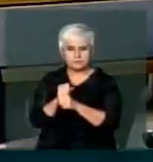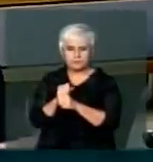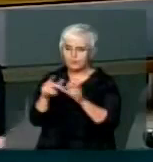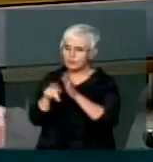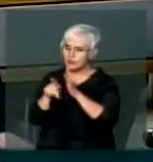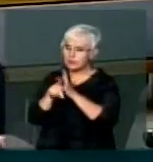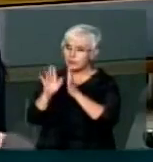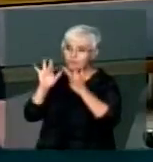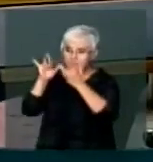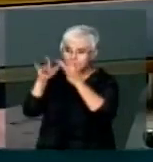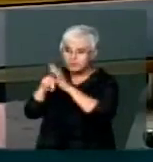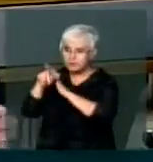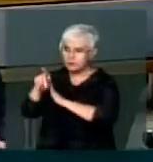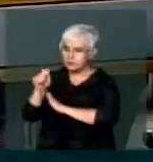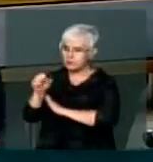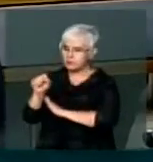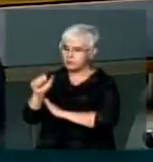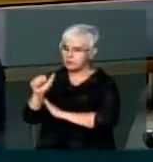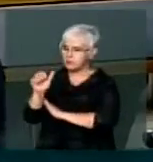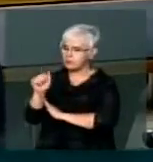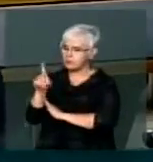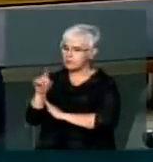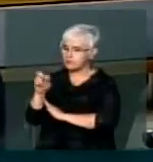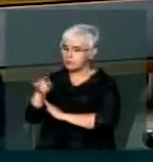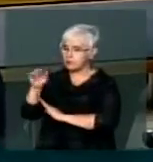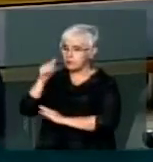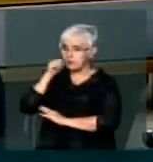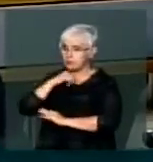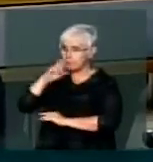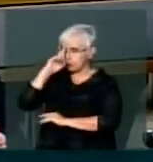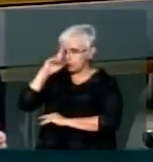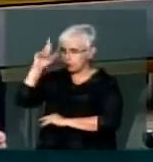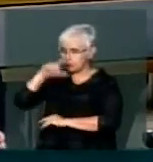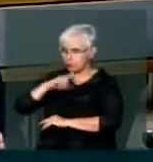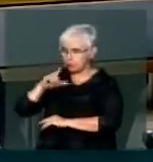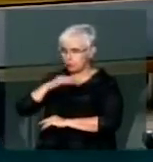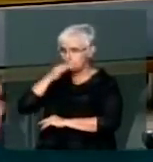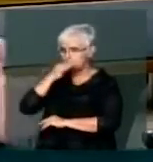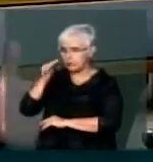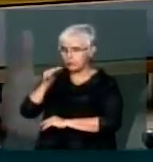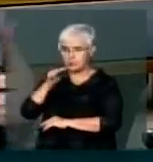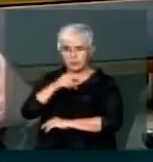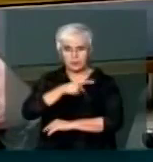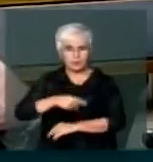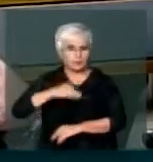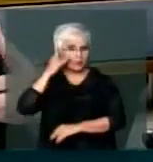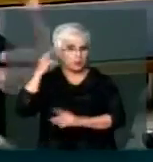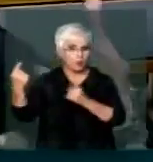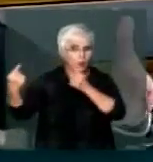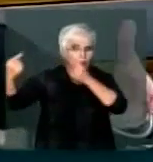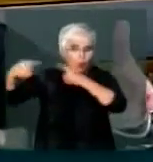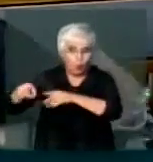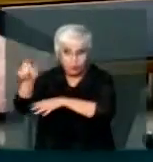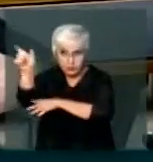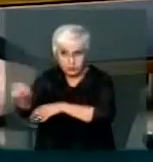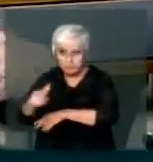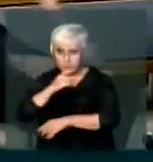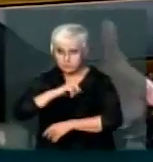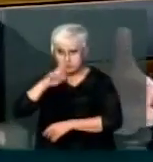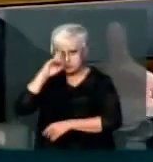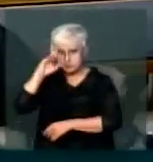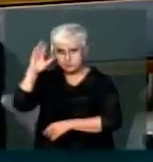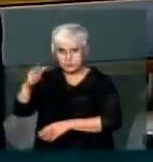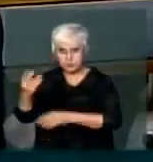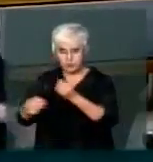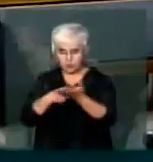Passadina Vossa senhoria tem uma visão Que a presidente Dilma se contrapôs a ela De uma forma veemente E evidentemente quando ela se contrapõe Na